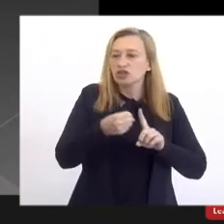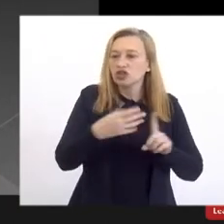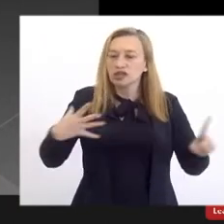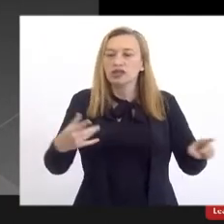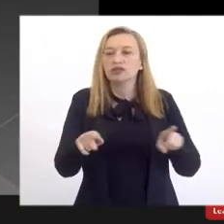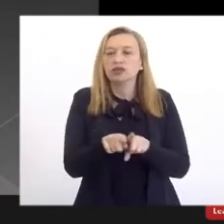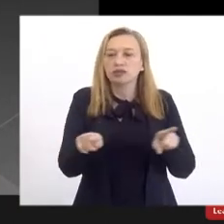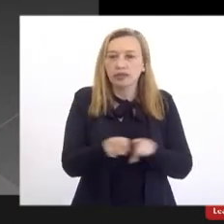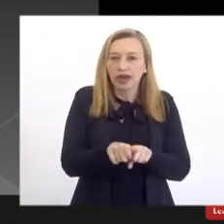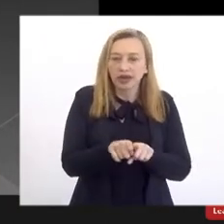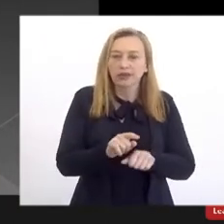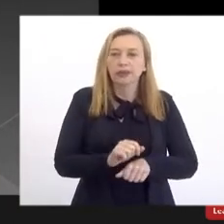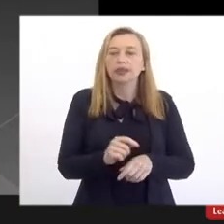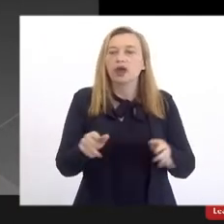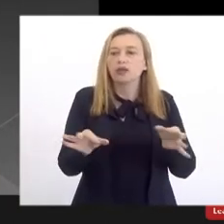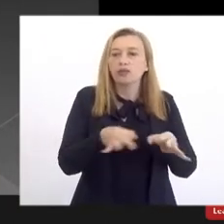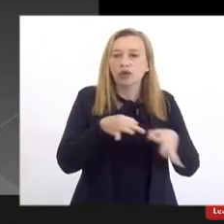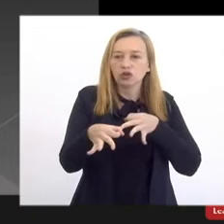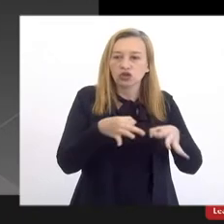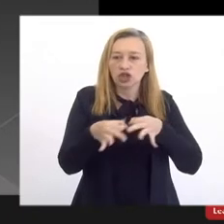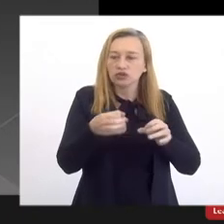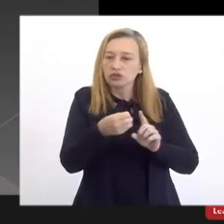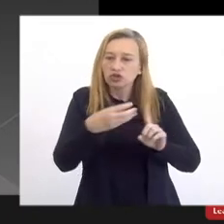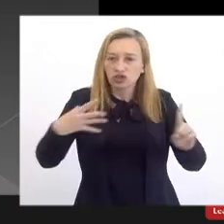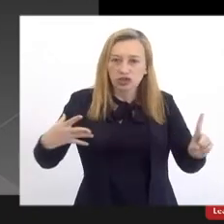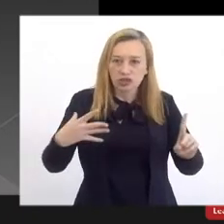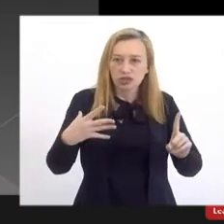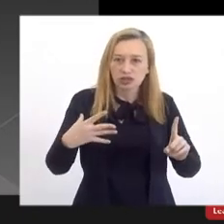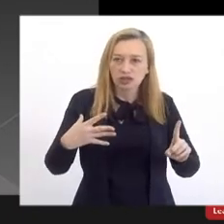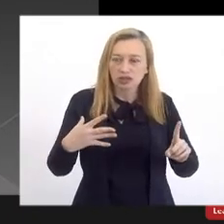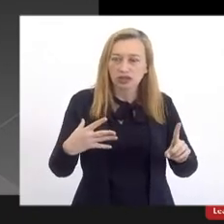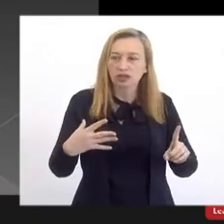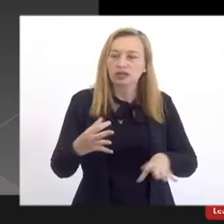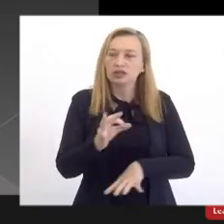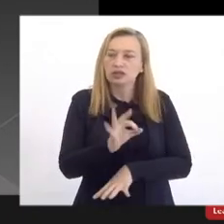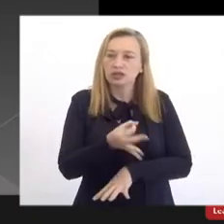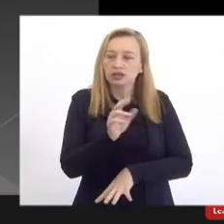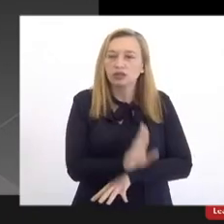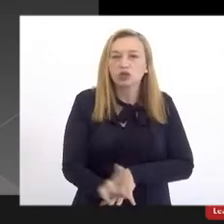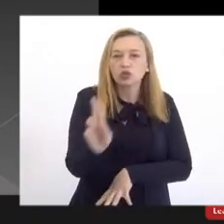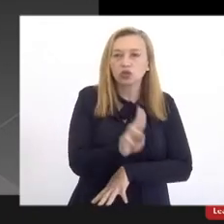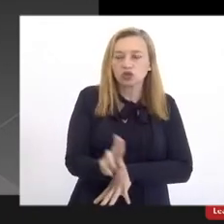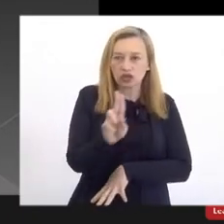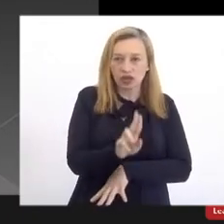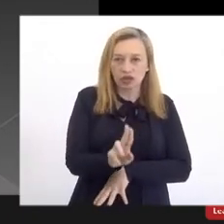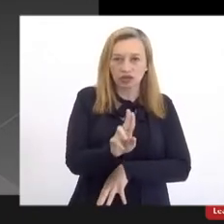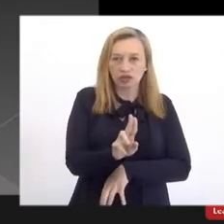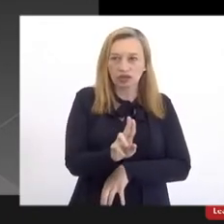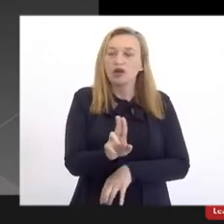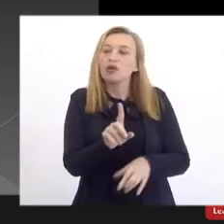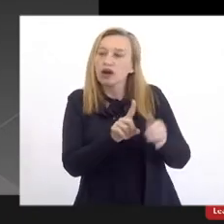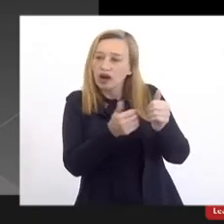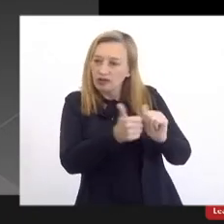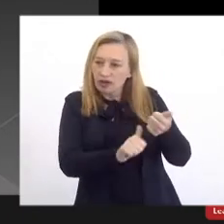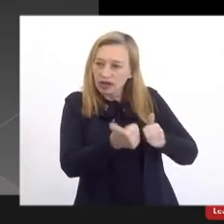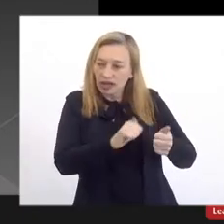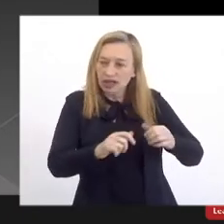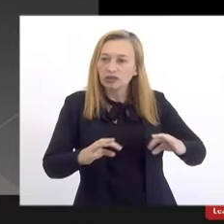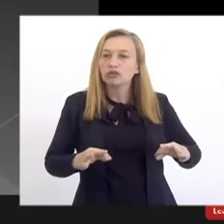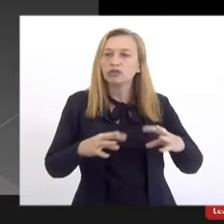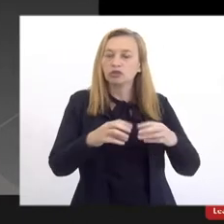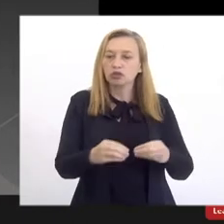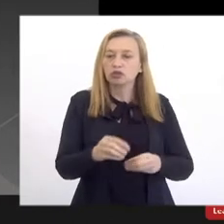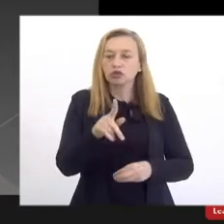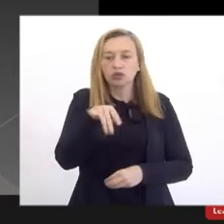os docentes, fomento para os projetos de extensão, que são bastamente utilizados, somos muito bem avaliados pelos programas,